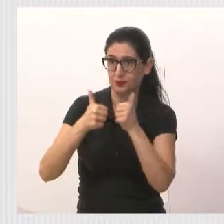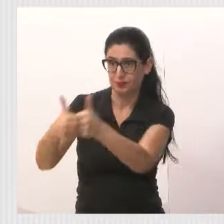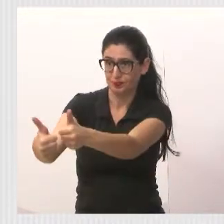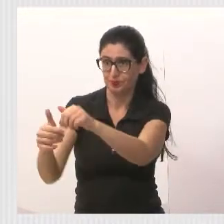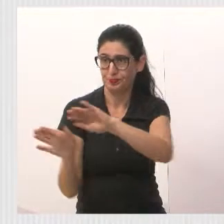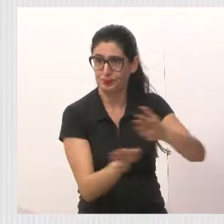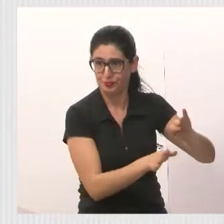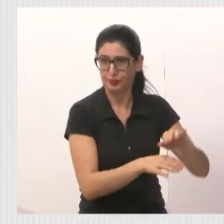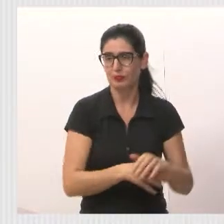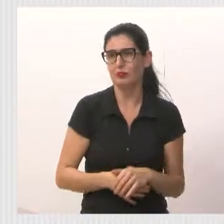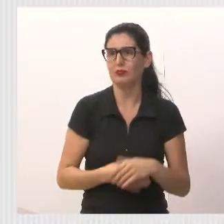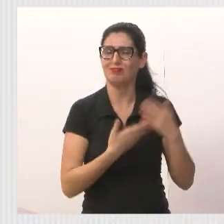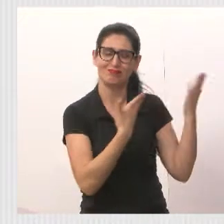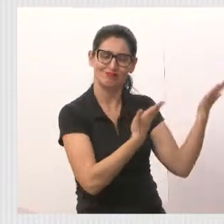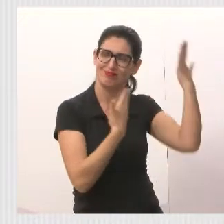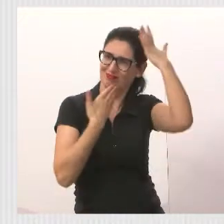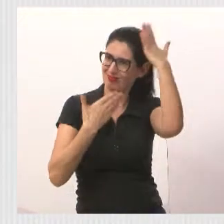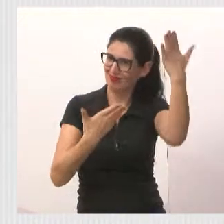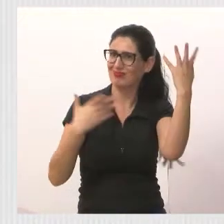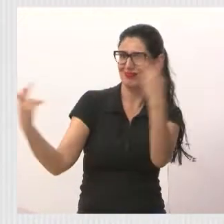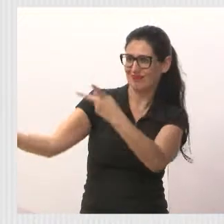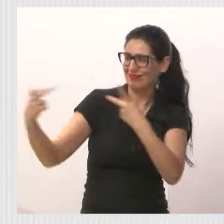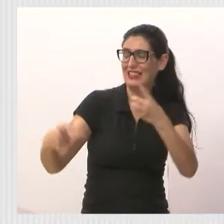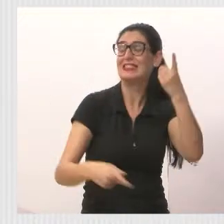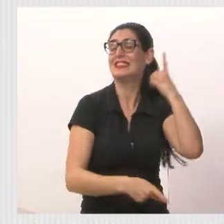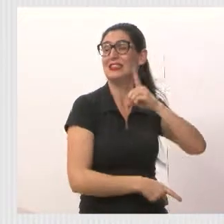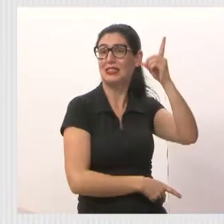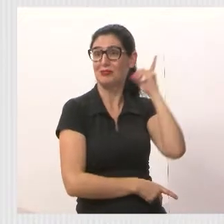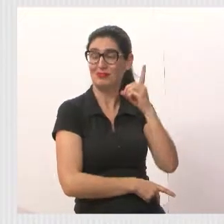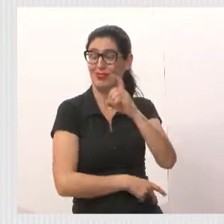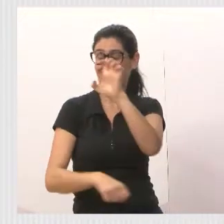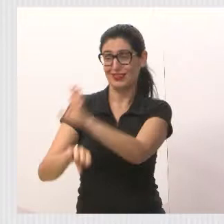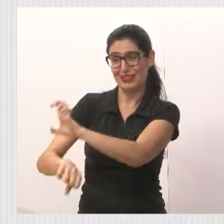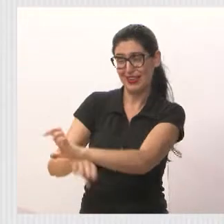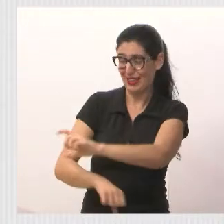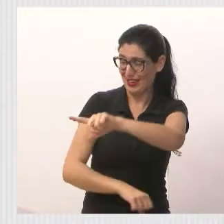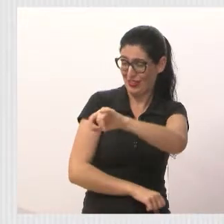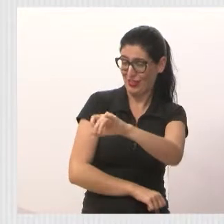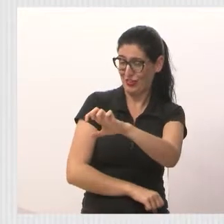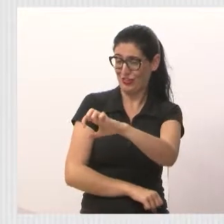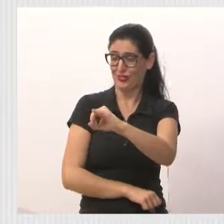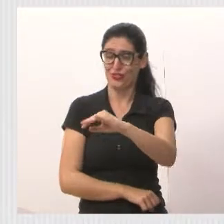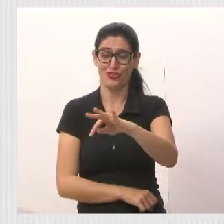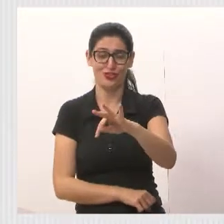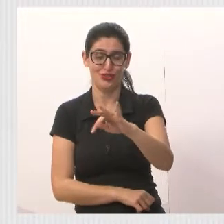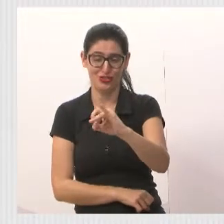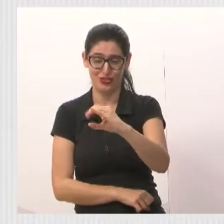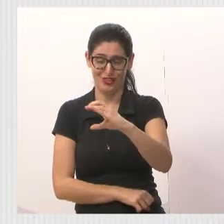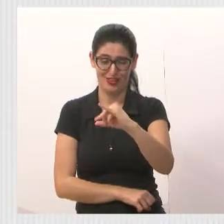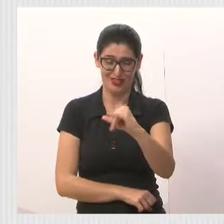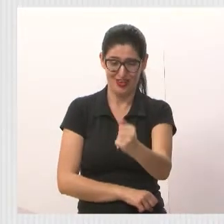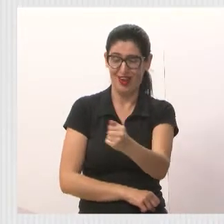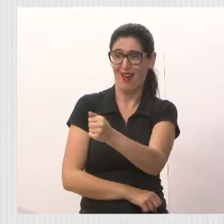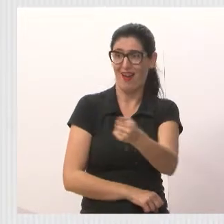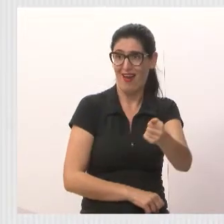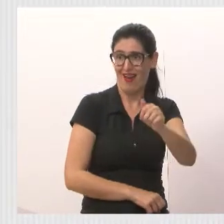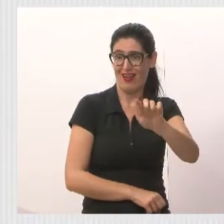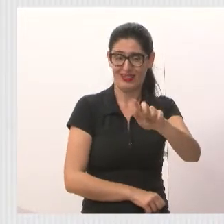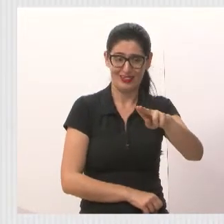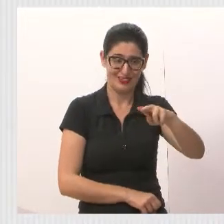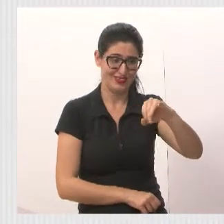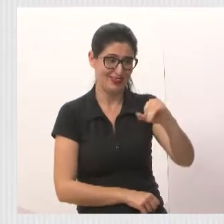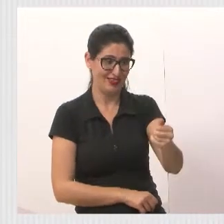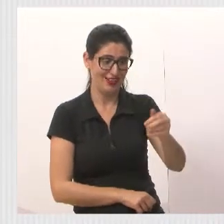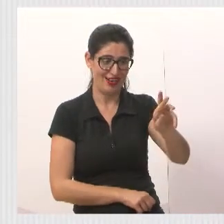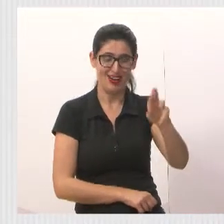E aí, eu queria agradecer o convite da deputada estadual Letícia Aguiar, que abriu um gabinete São José dos Campos,